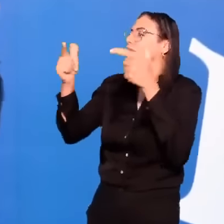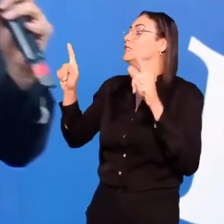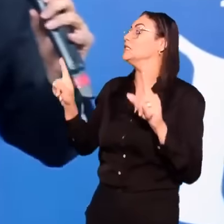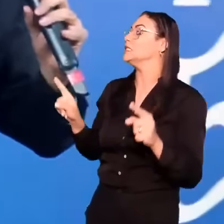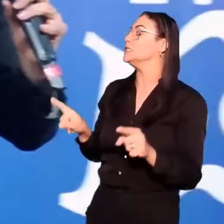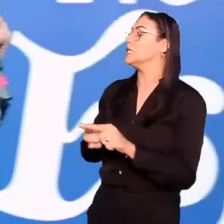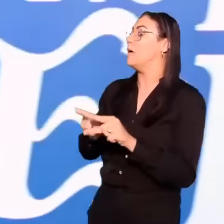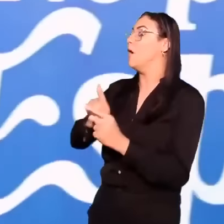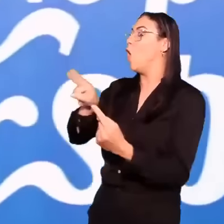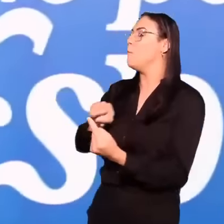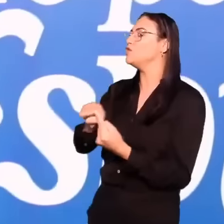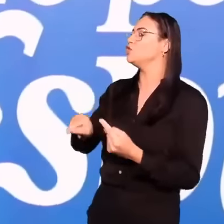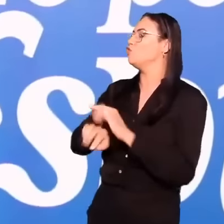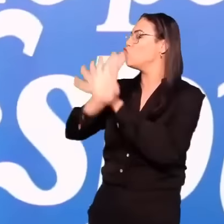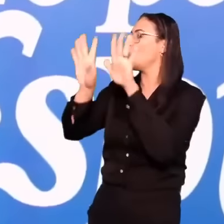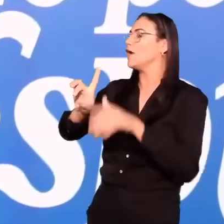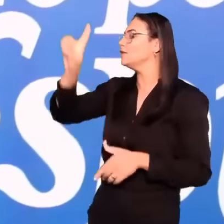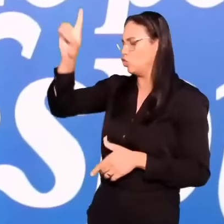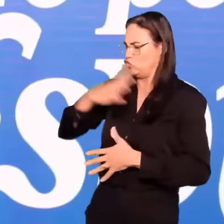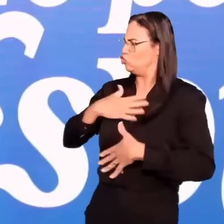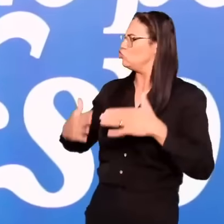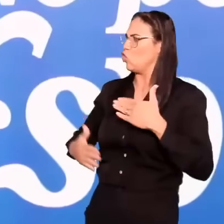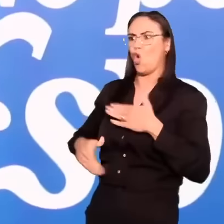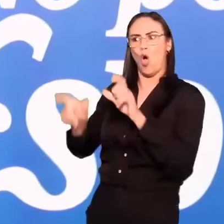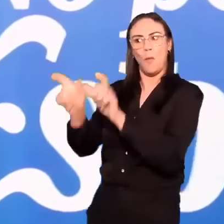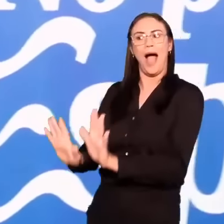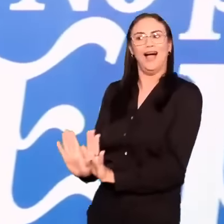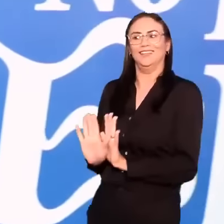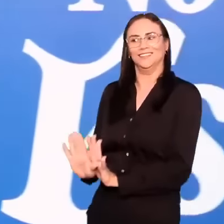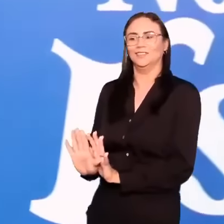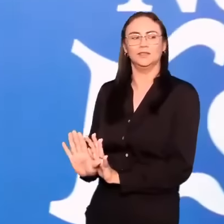Deus. Essa é finalidade do seu corpo e dos membros que o compõem.